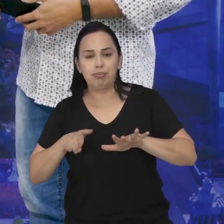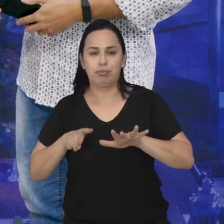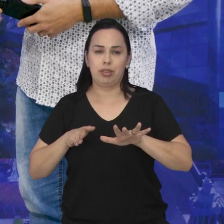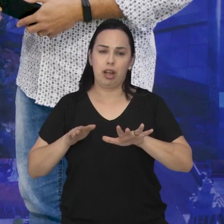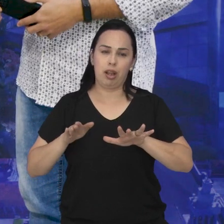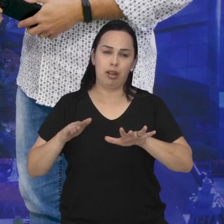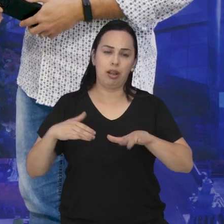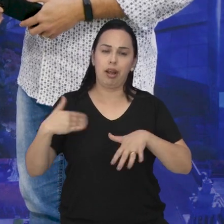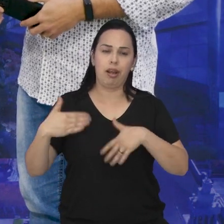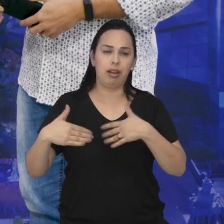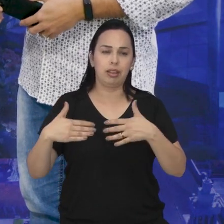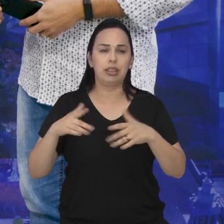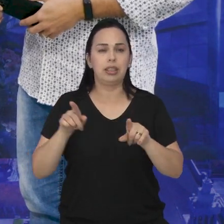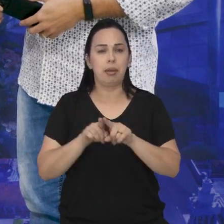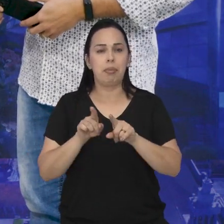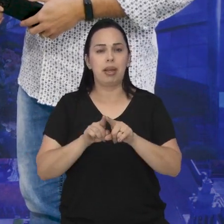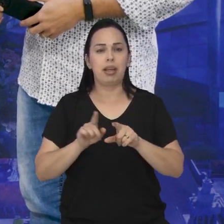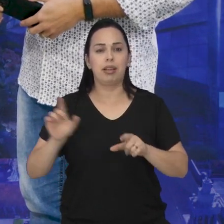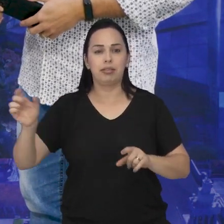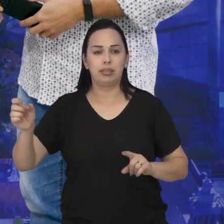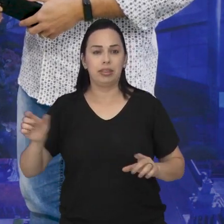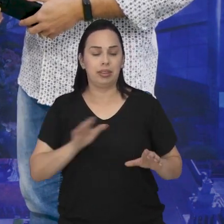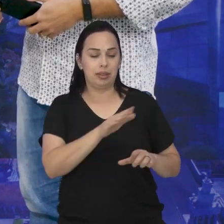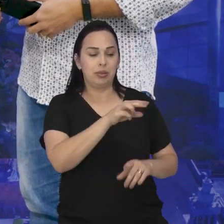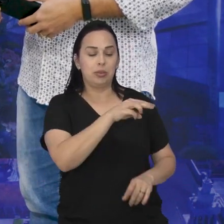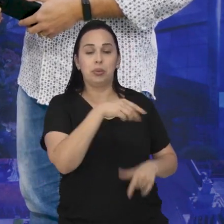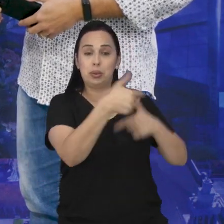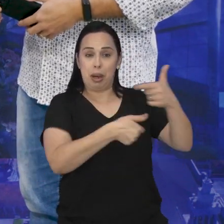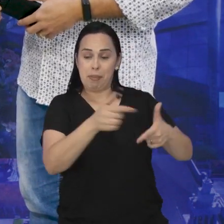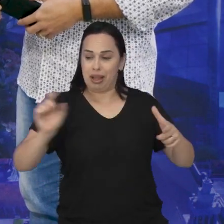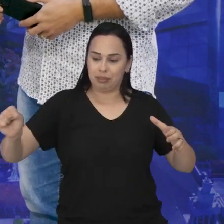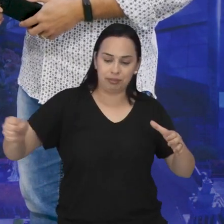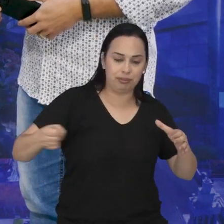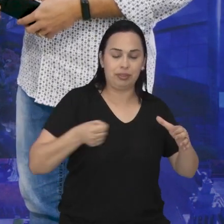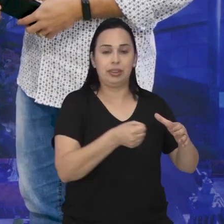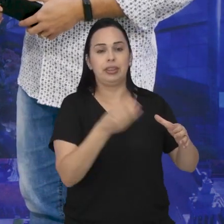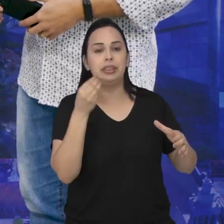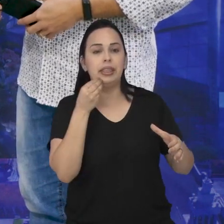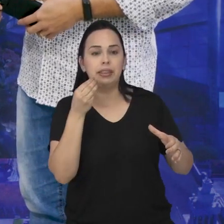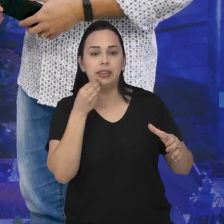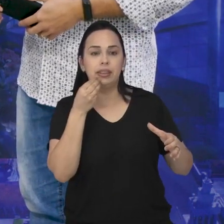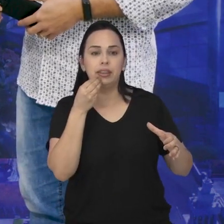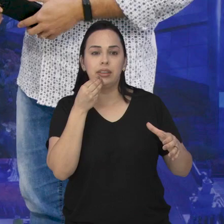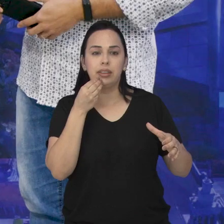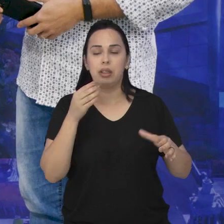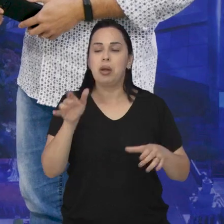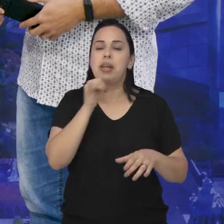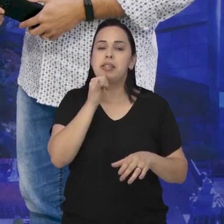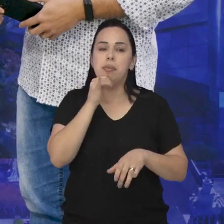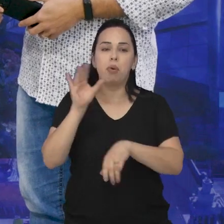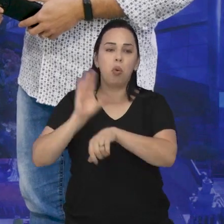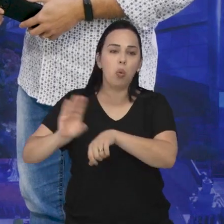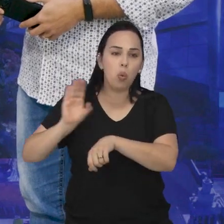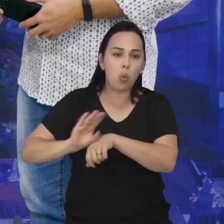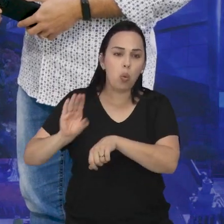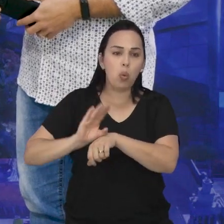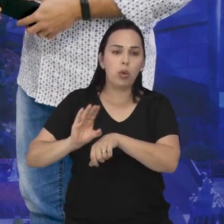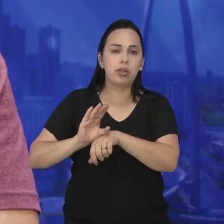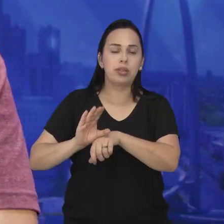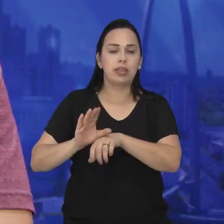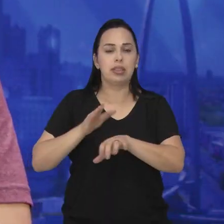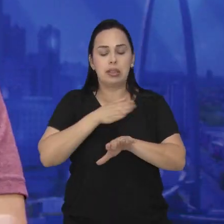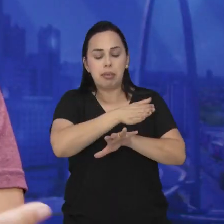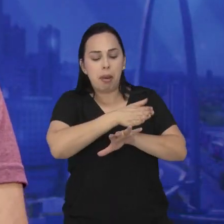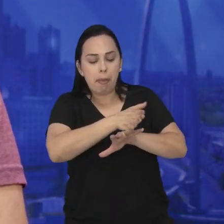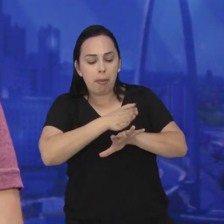três eixos pela frente até a reinserção dele no mercado de trabalho, vamos dizer assim. Um curso profissionalizante e